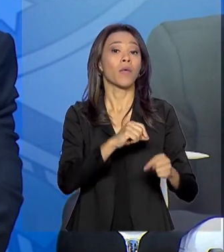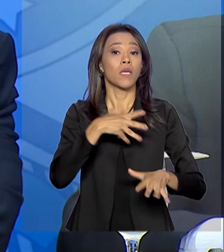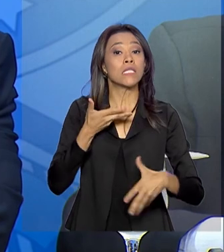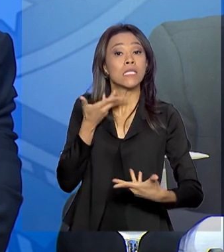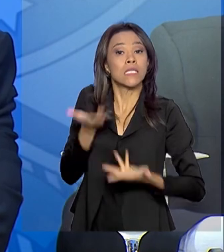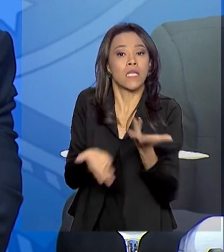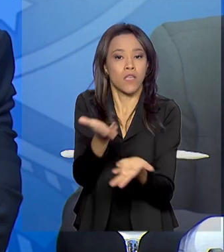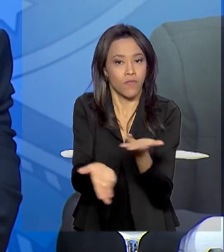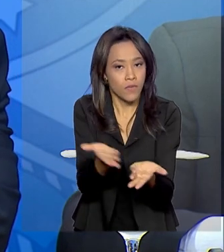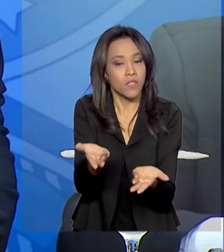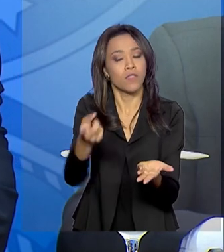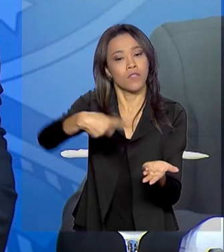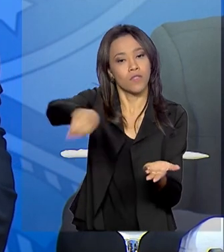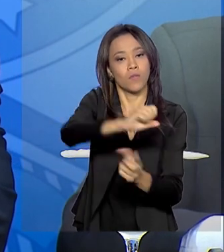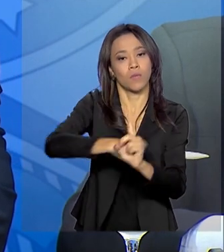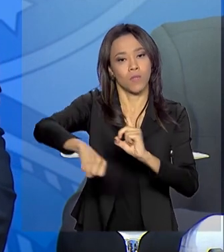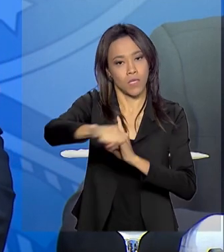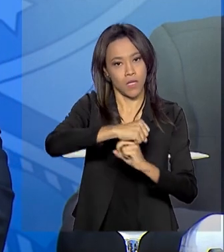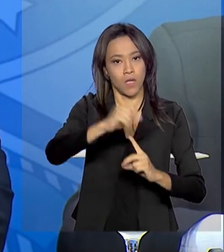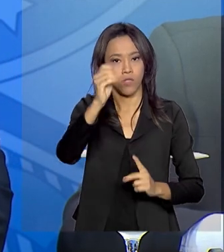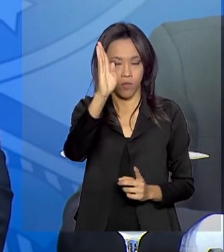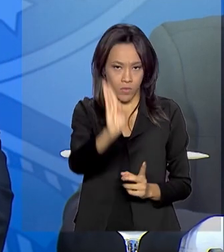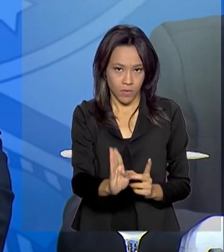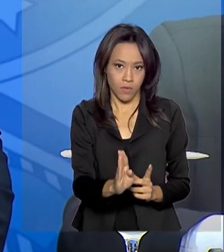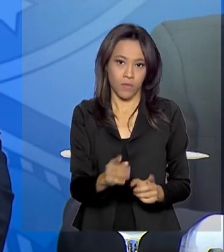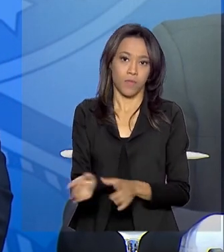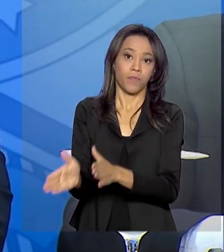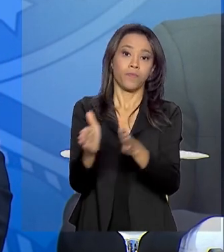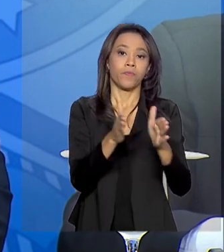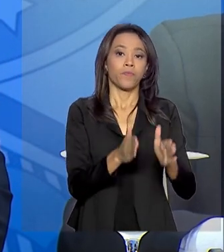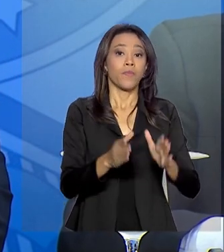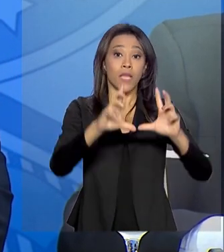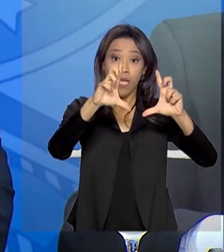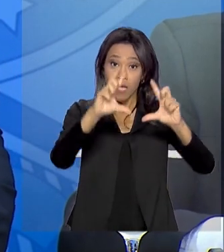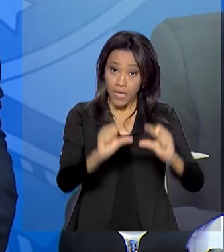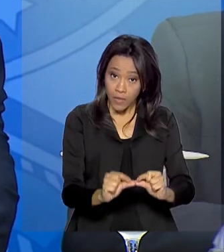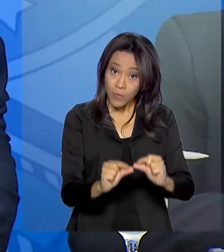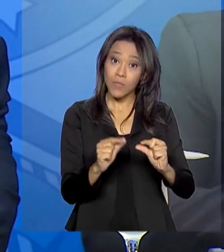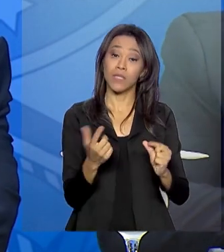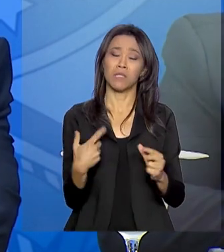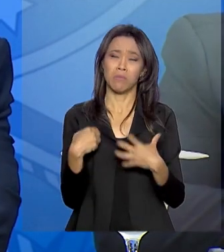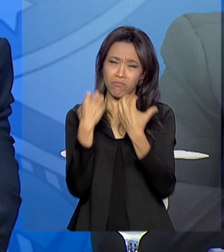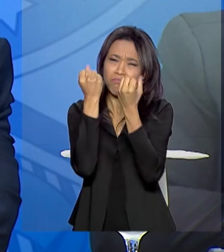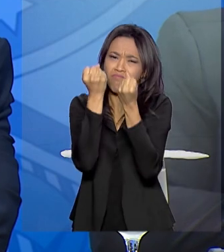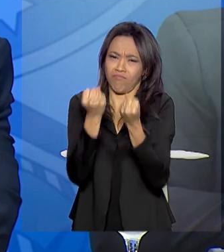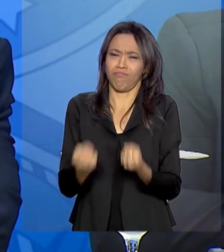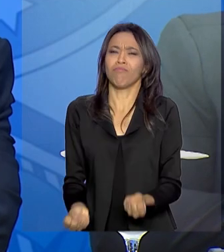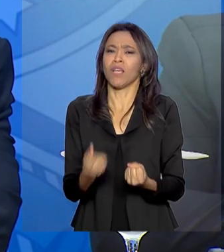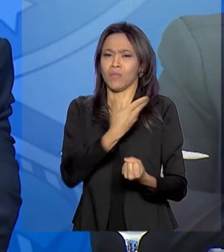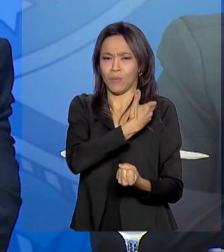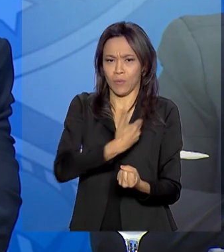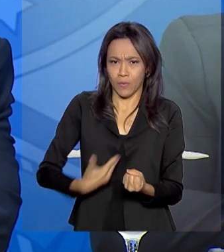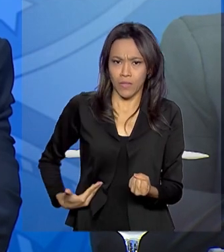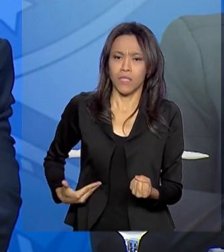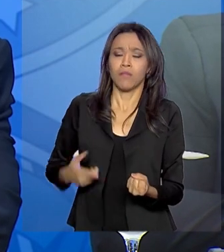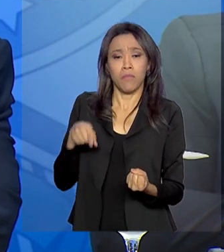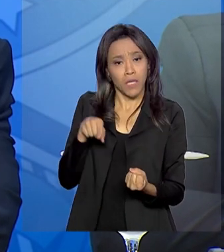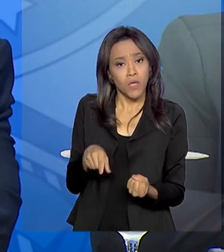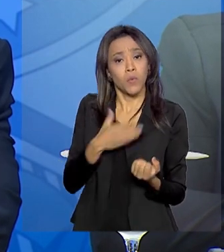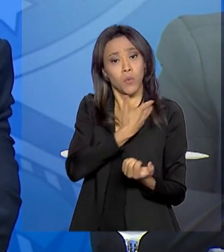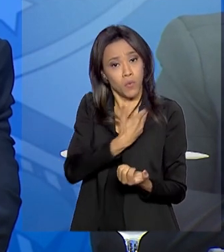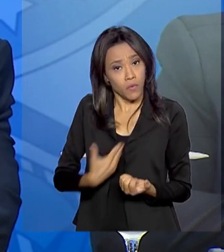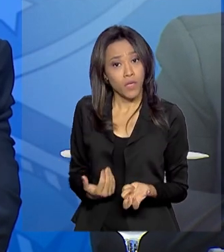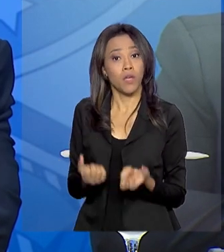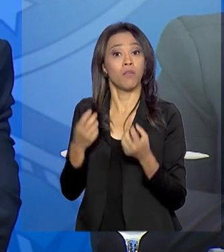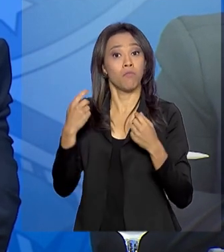à sociedade brasileira, reduzir o custo e o tamanho do Estado para permitir que o Estado possa ser